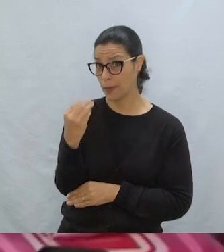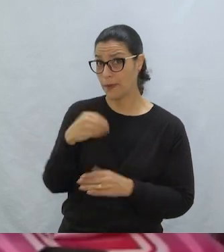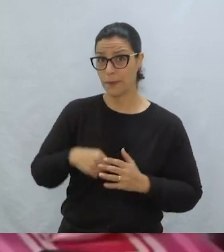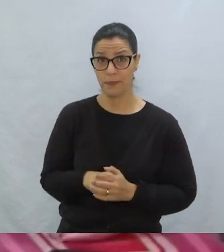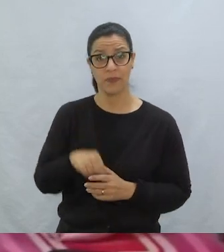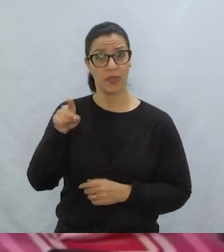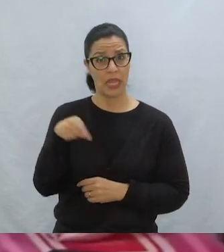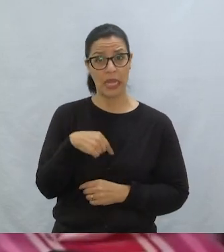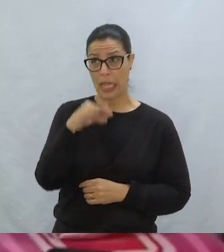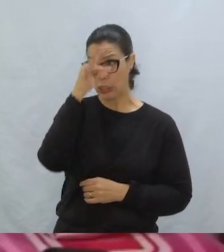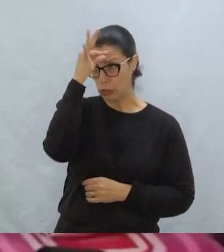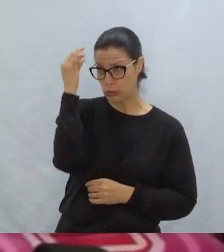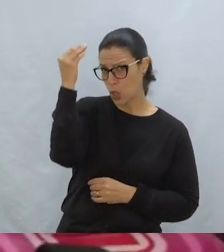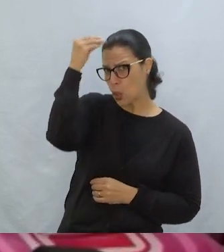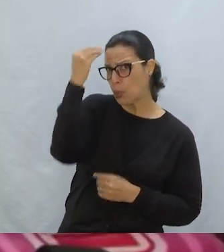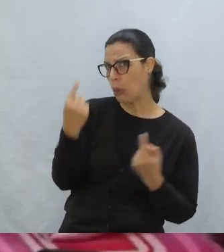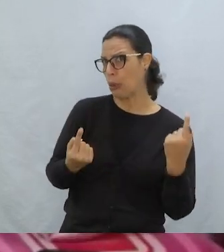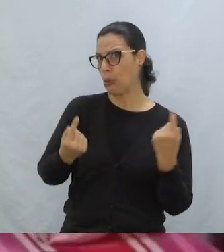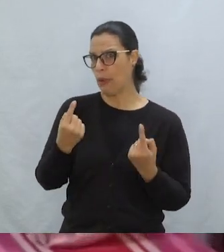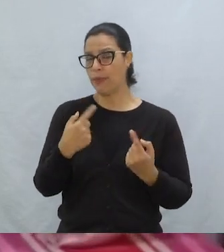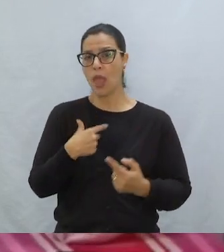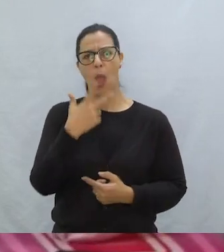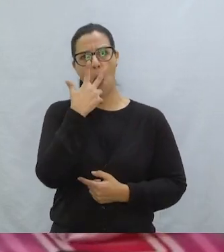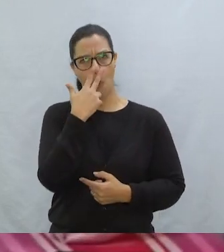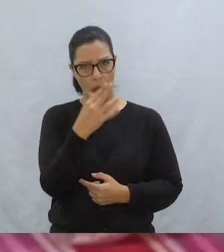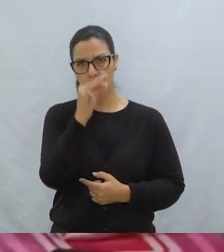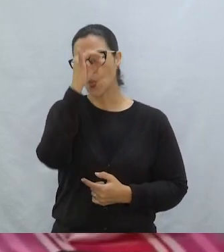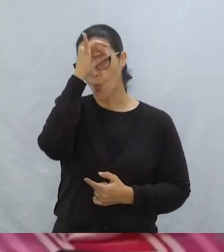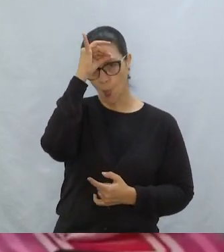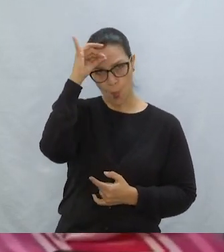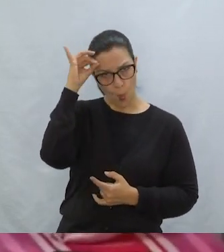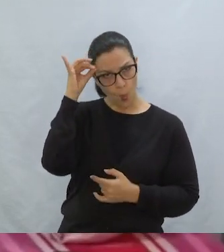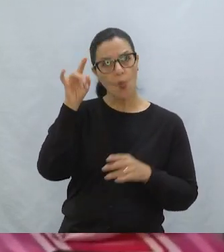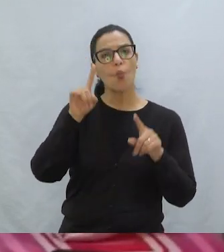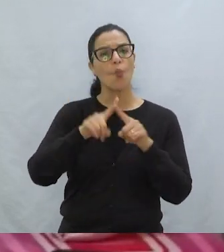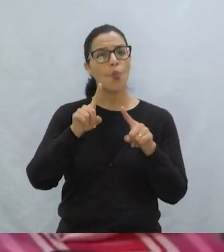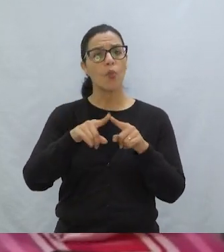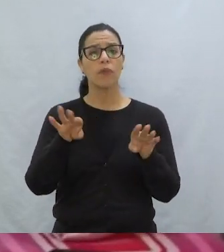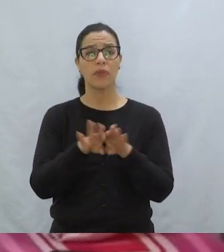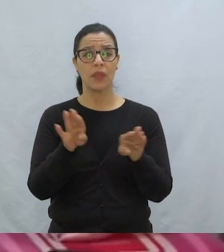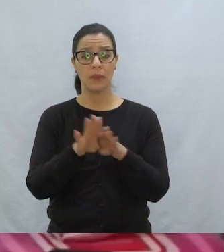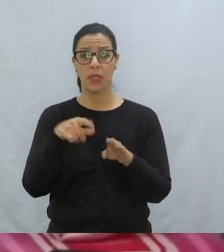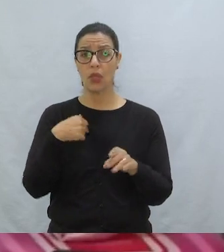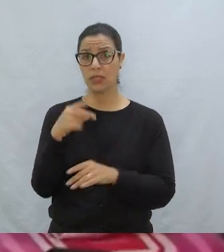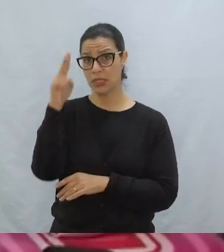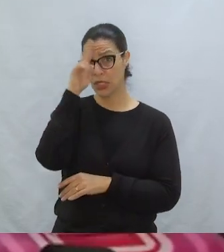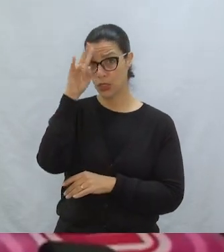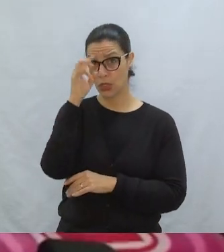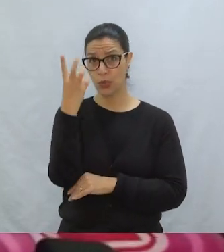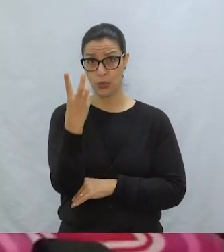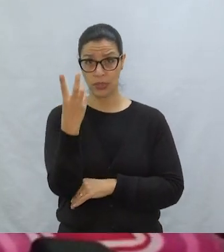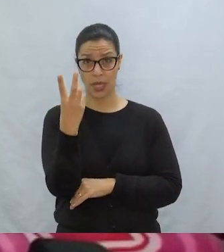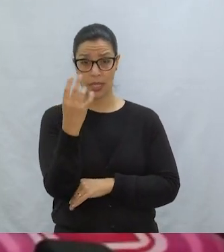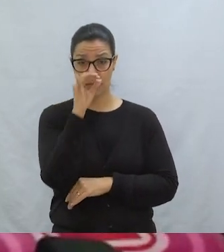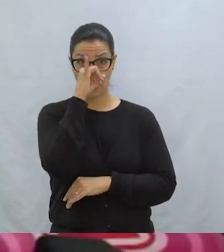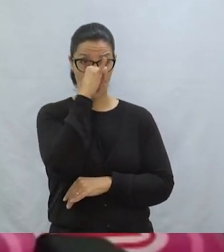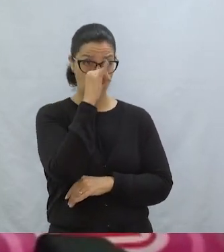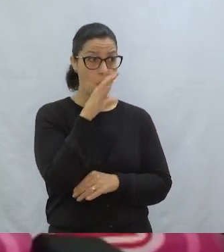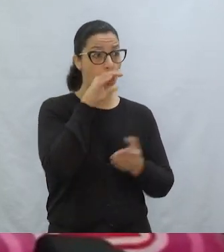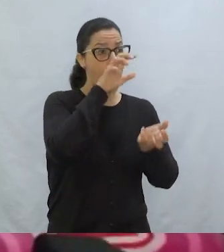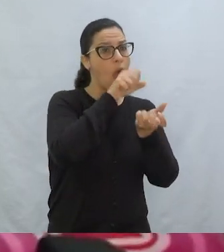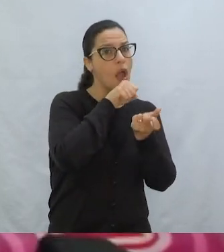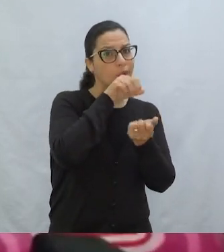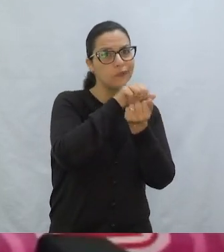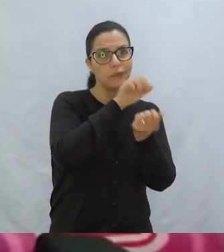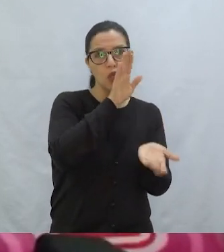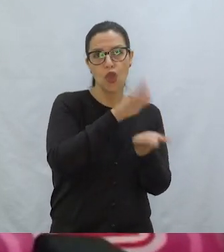questão do lobo Se ele é inocente ou culpado Eu acho que ele é inocente Porque na estrada dos três porquinhos Ele não